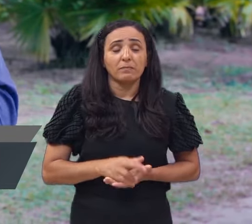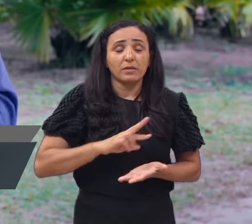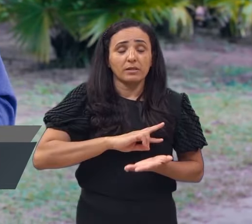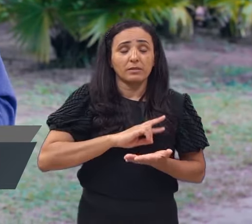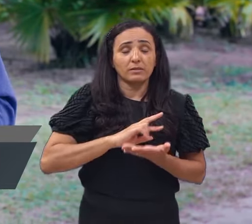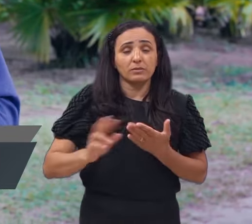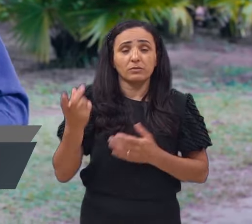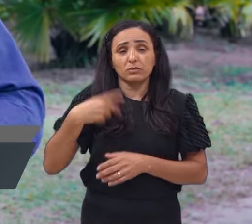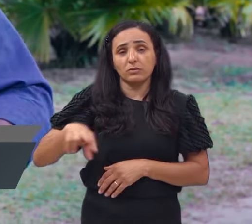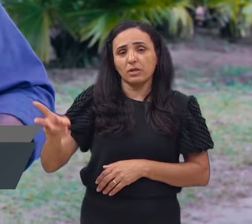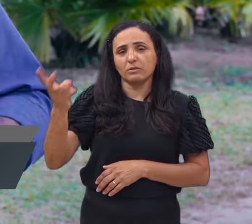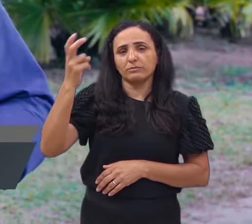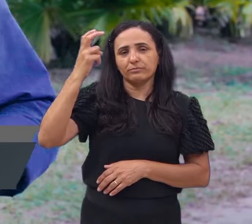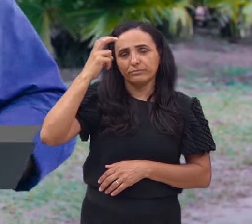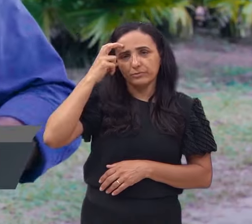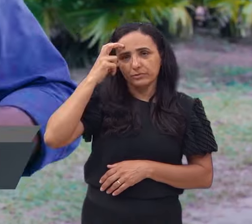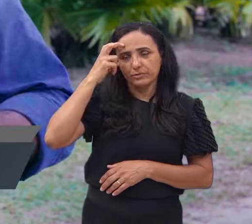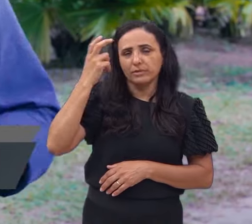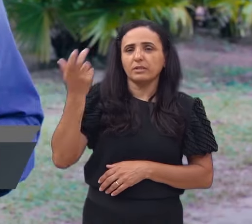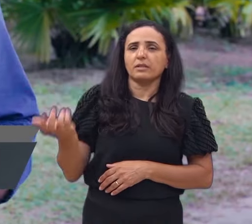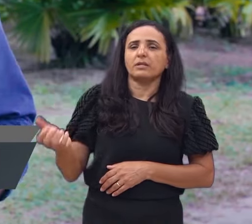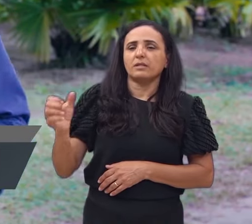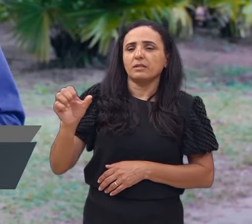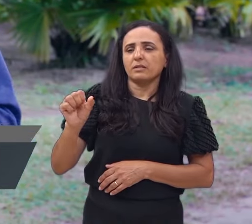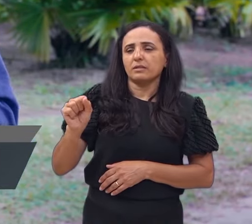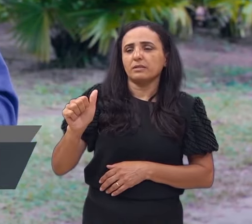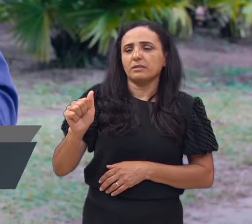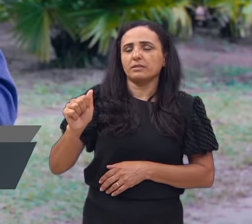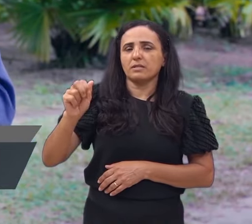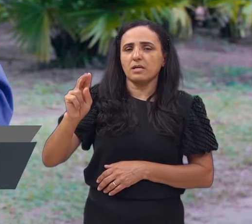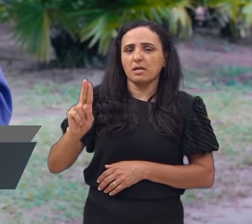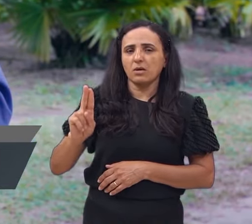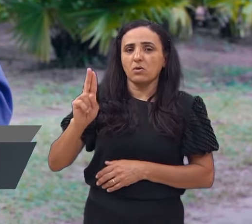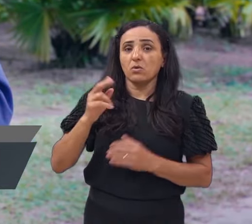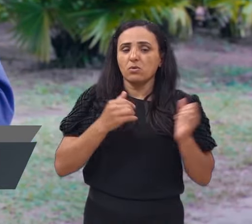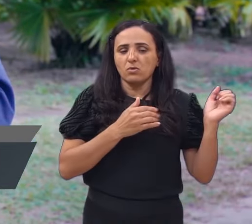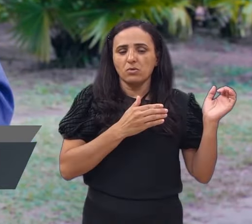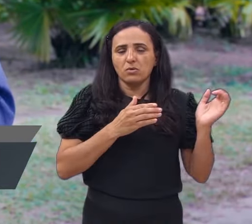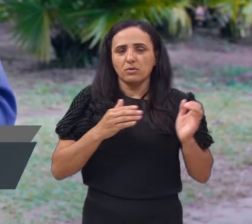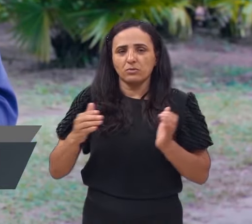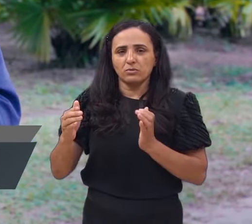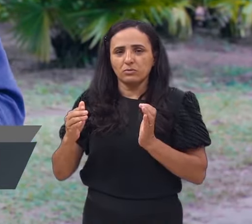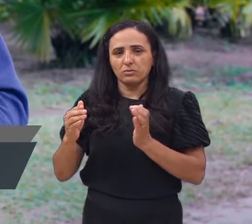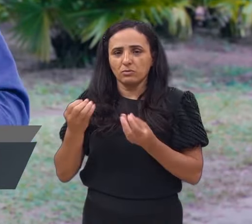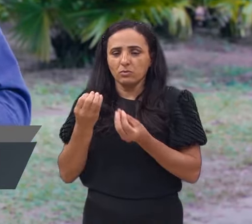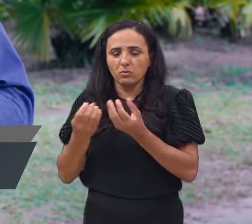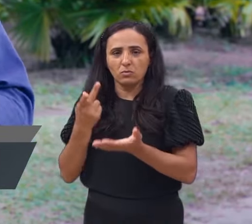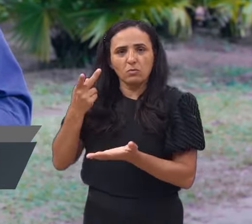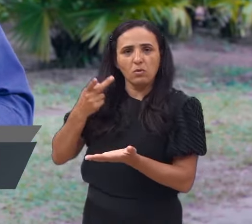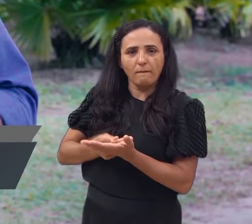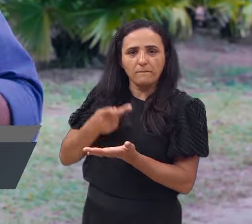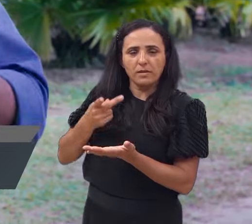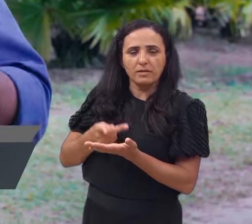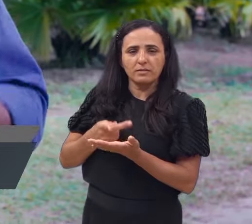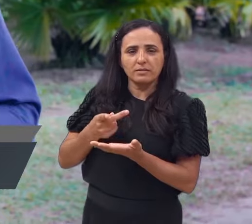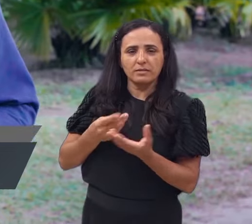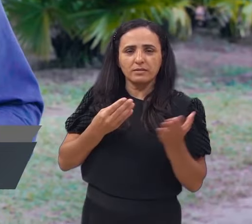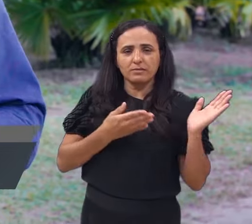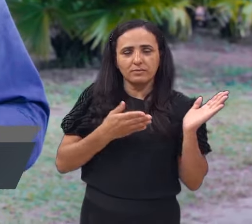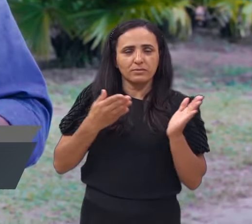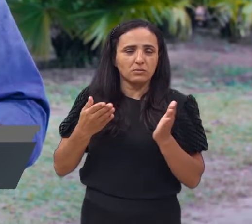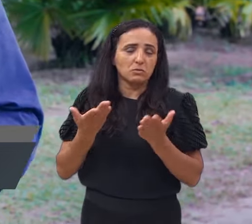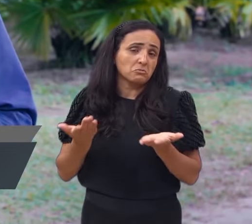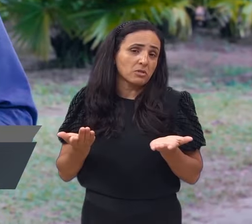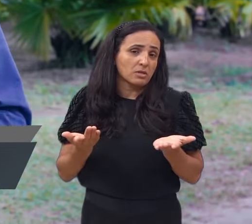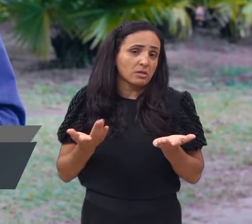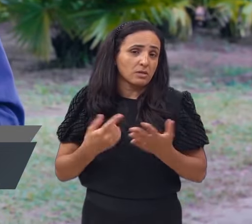ou, na cultura judaica, como era chamado de Saúlus, era da tribo de Paulo, que era a mesma tribo, a menor que